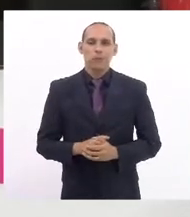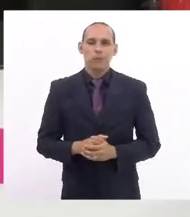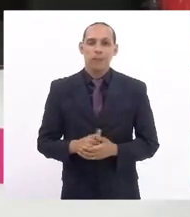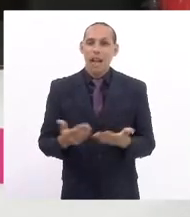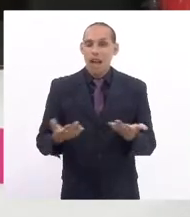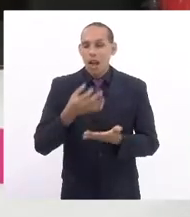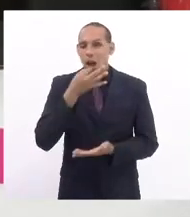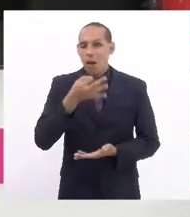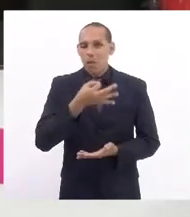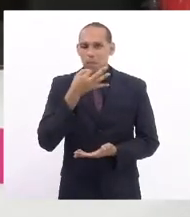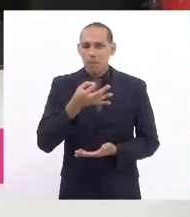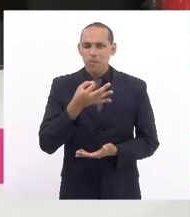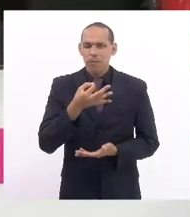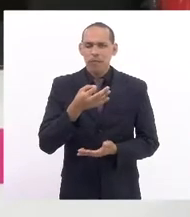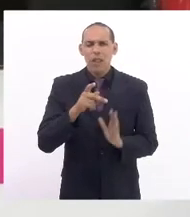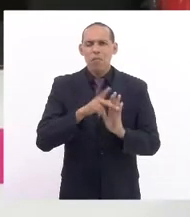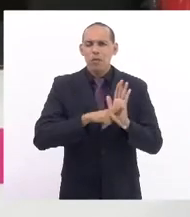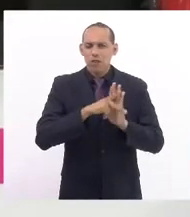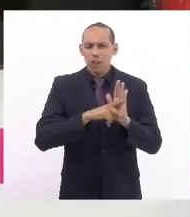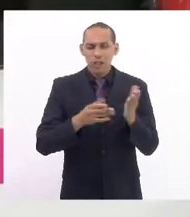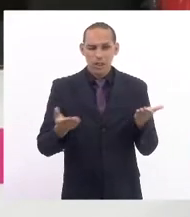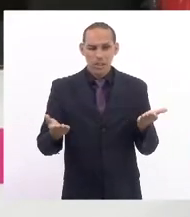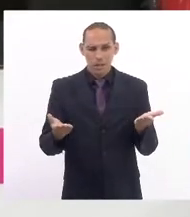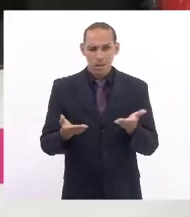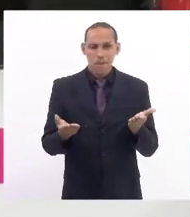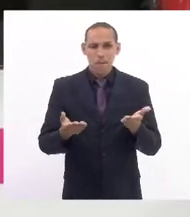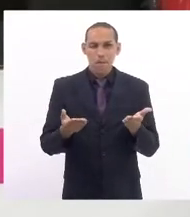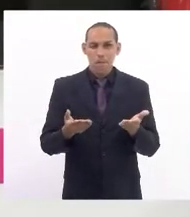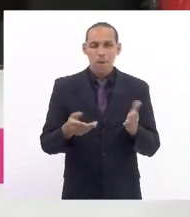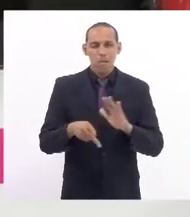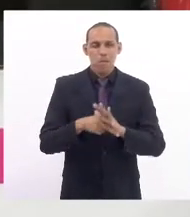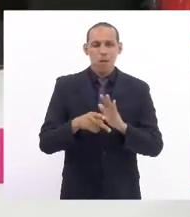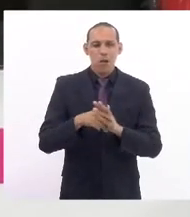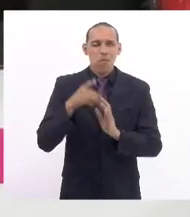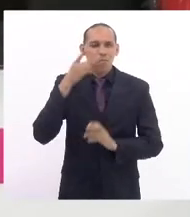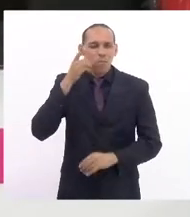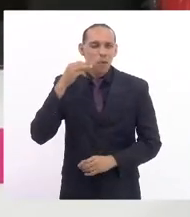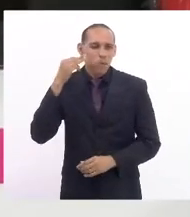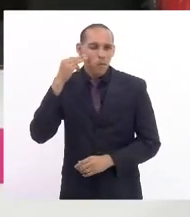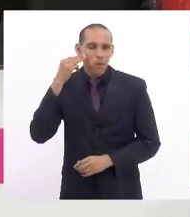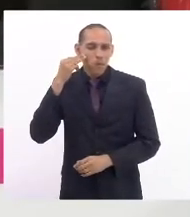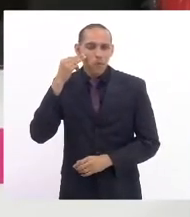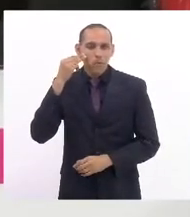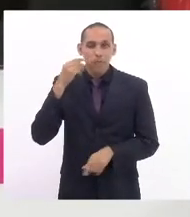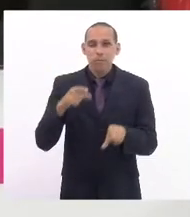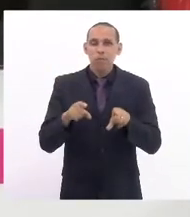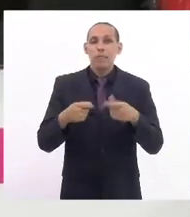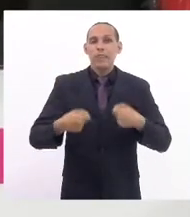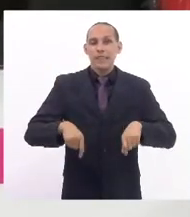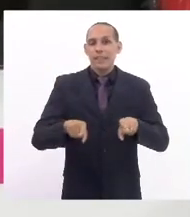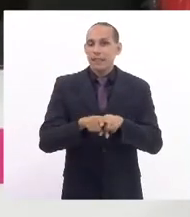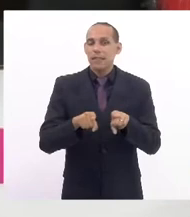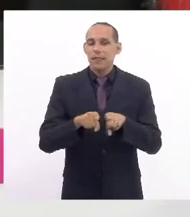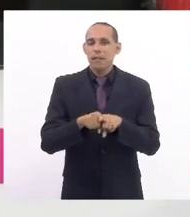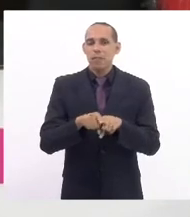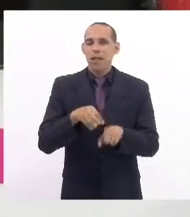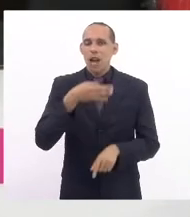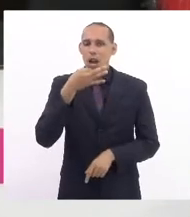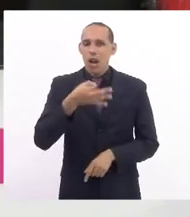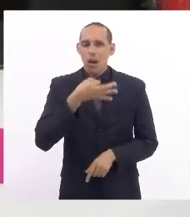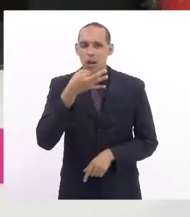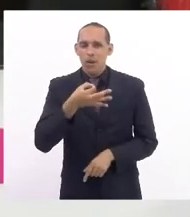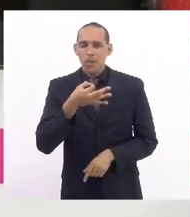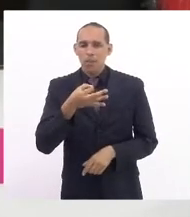parecer esse projeto agora da autoria da deputada Mônica Francisco também precisa do parecer da comissão